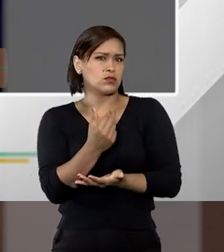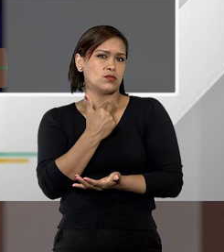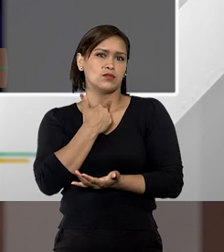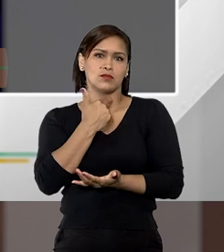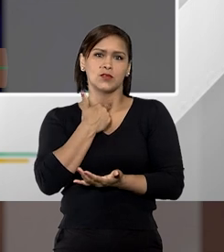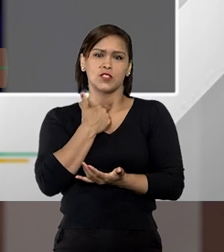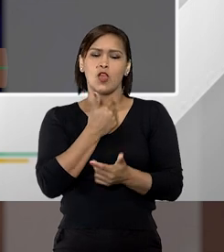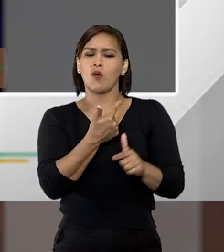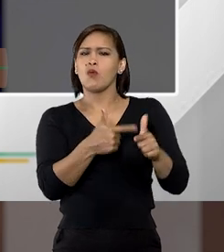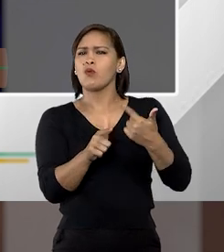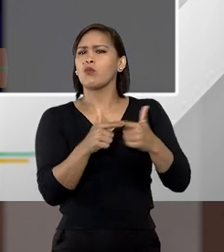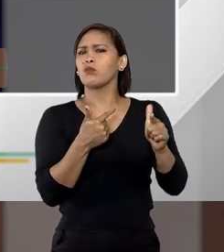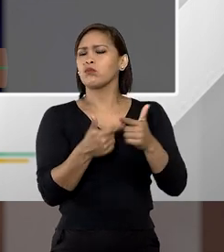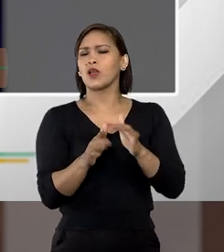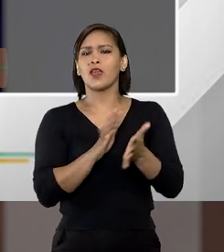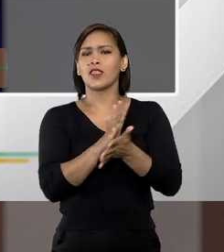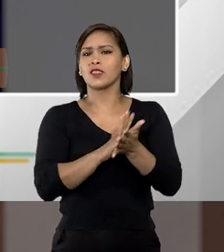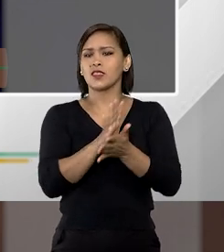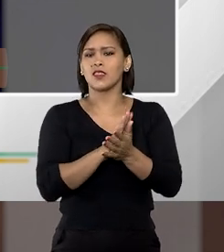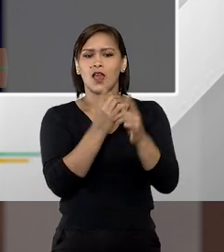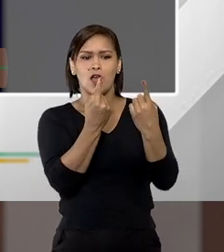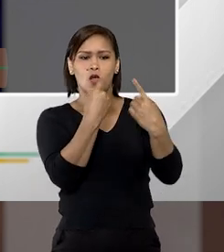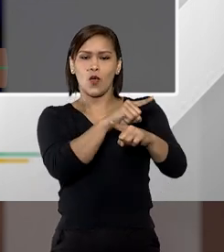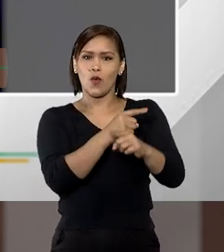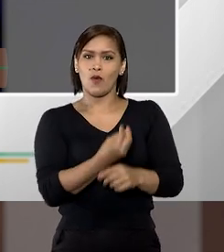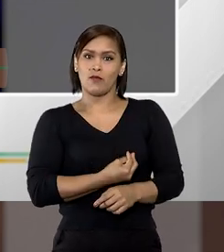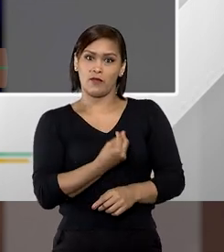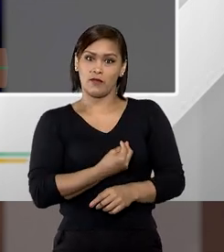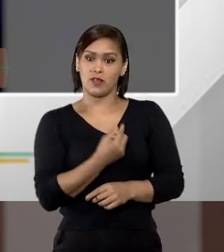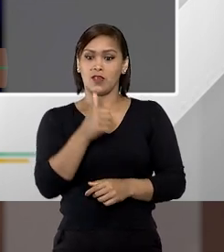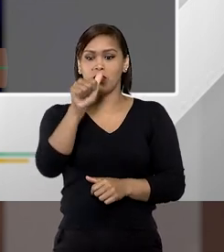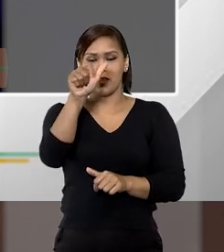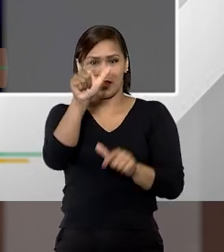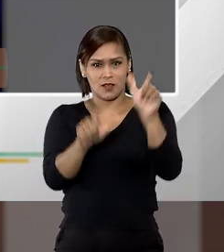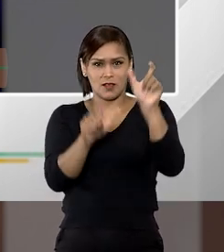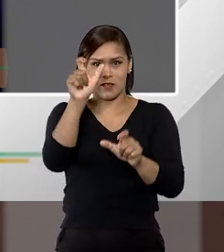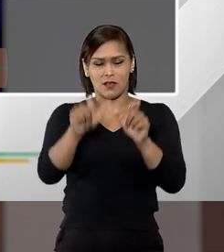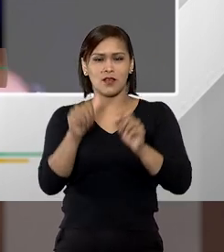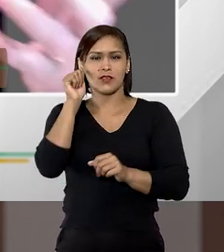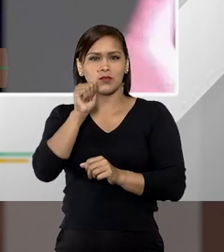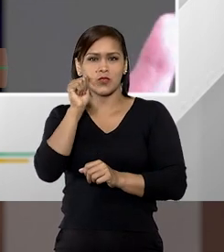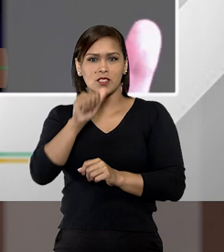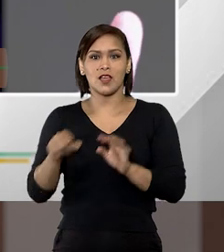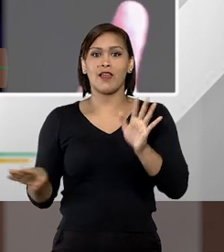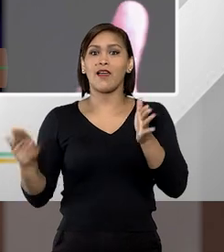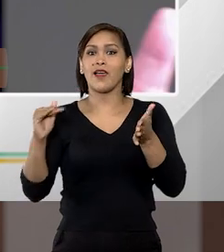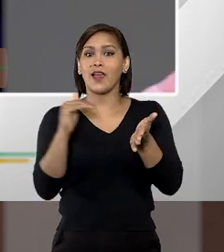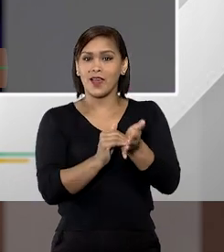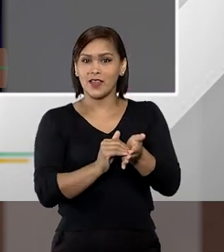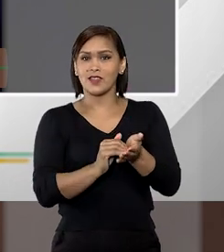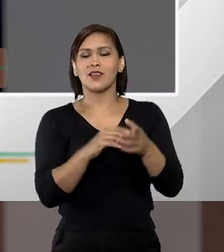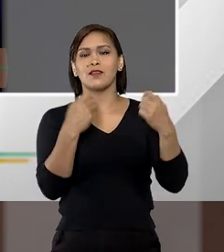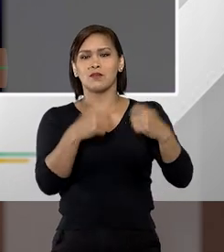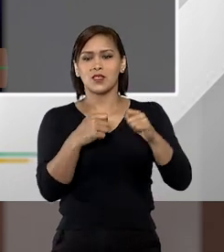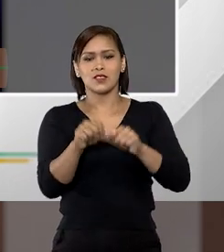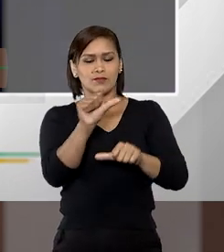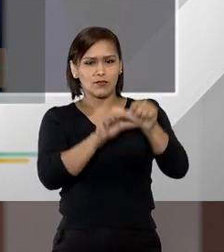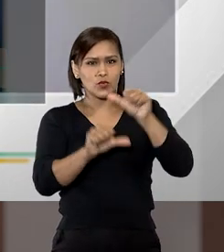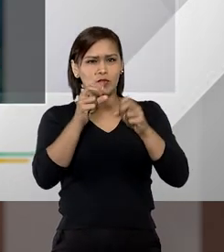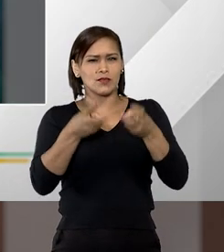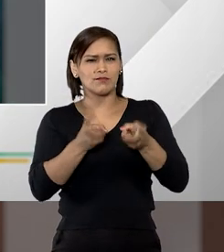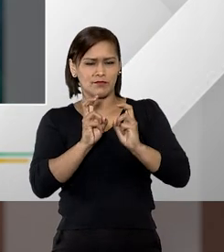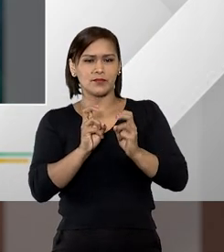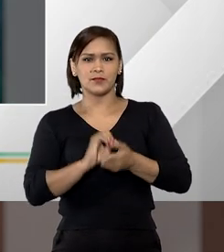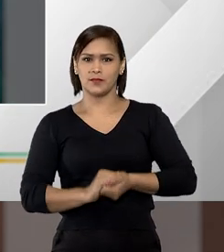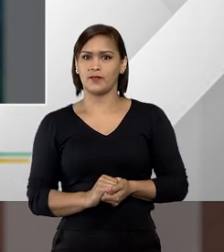tipo de que ninguém faça nada com elas então até nisso a gente tem que mudar essa percepção